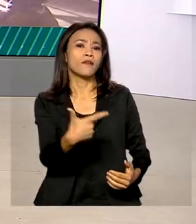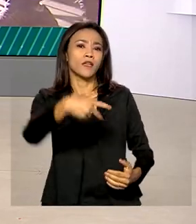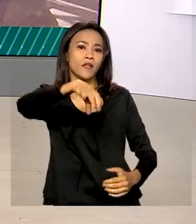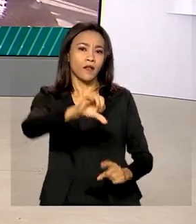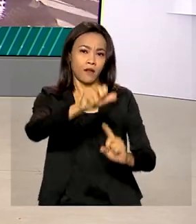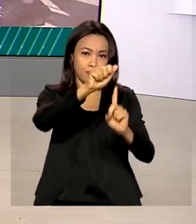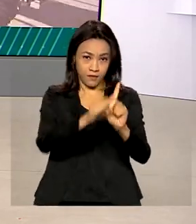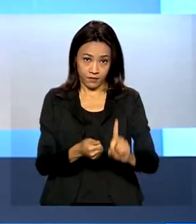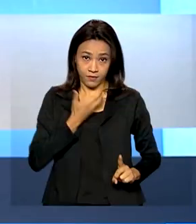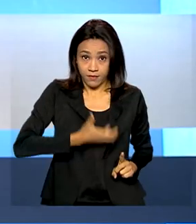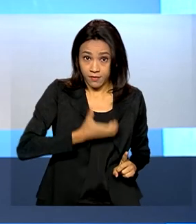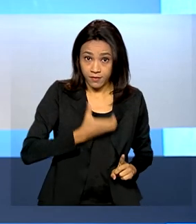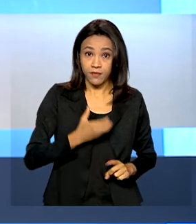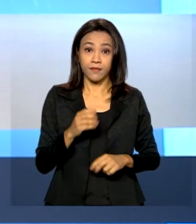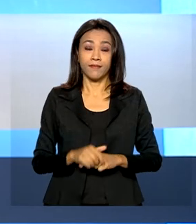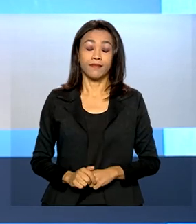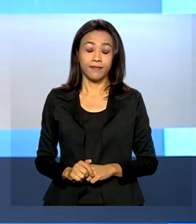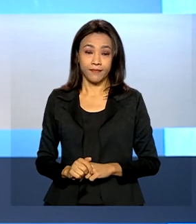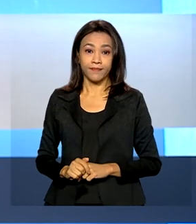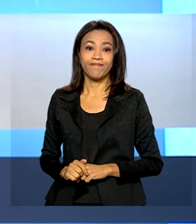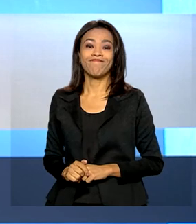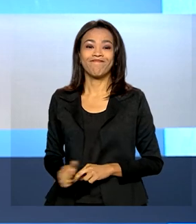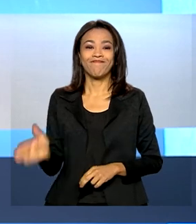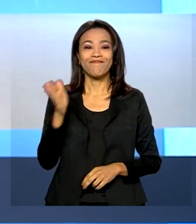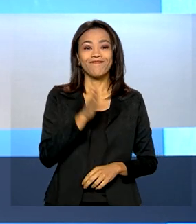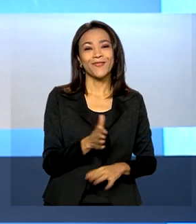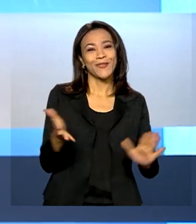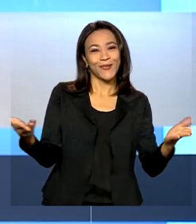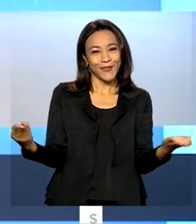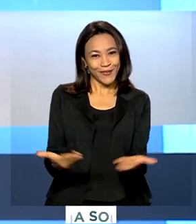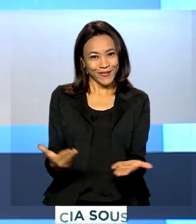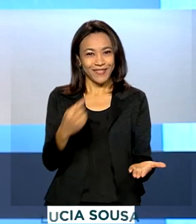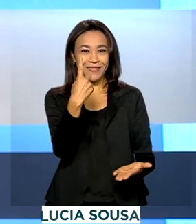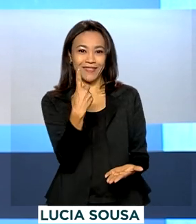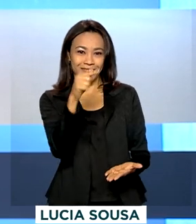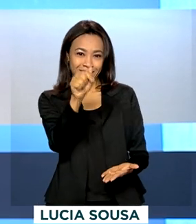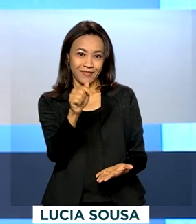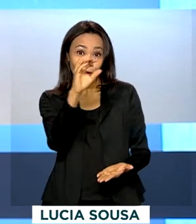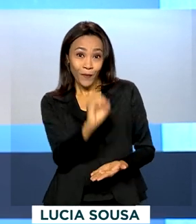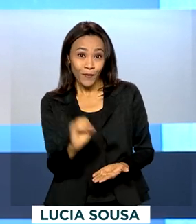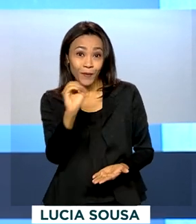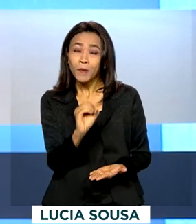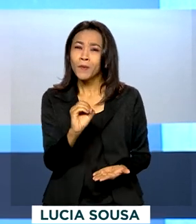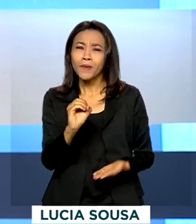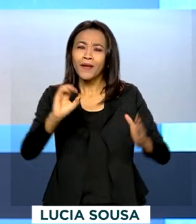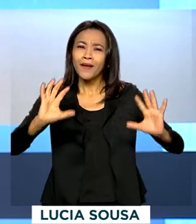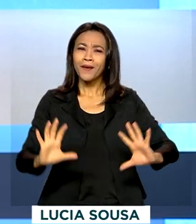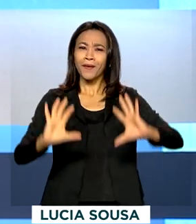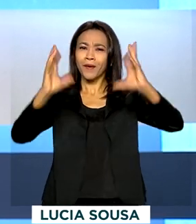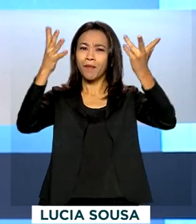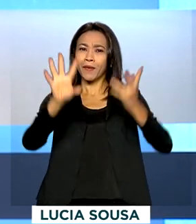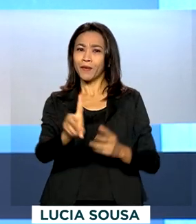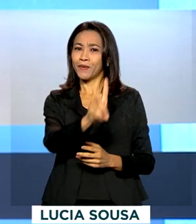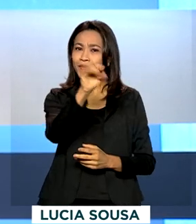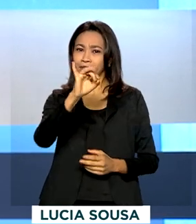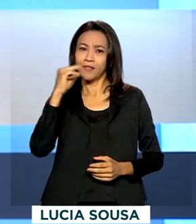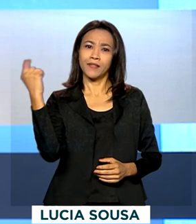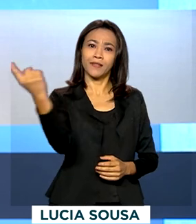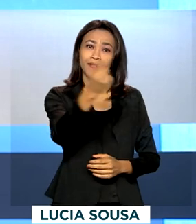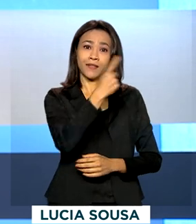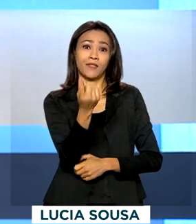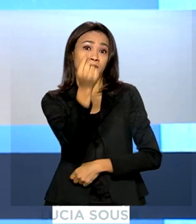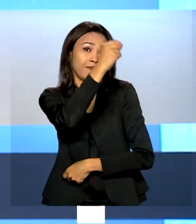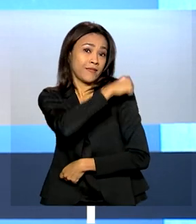de dezembro. E hoje, 17 de outubro, é comemorado o Dia Nacional de Vacinação.